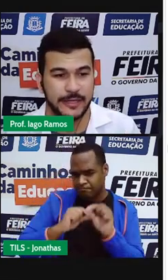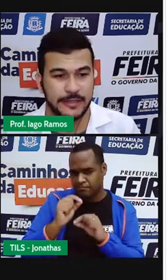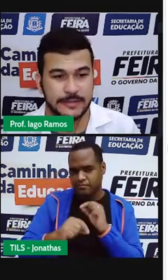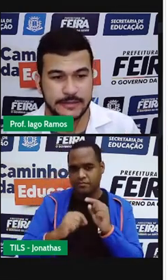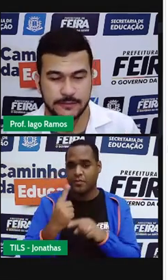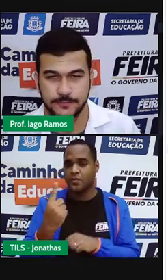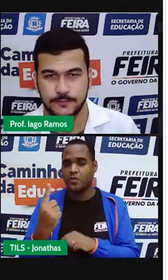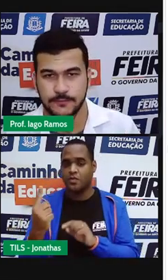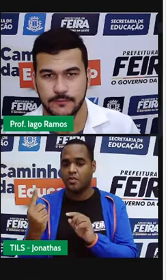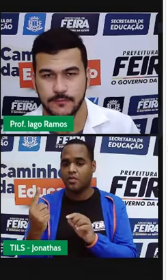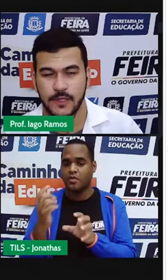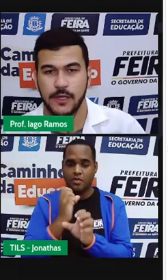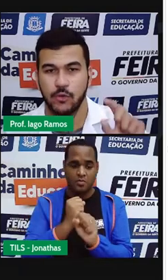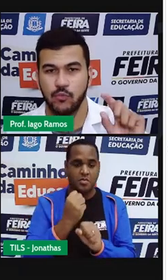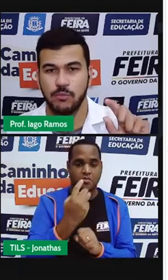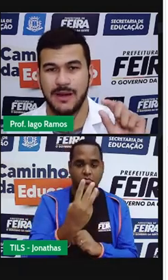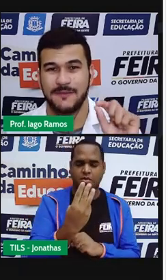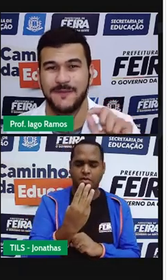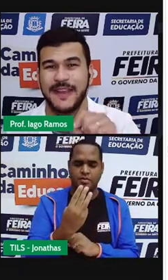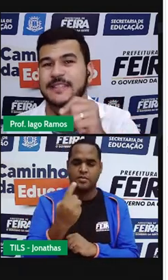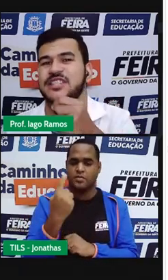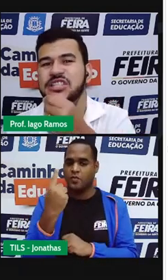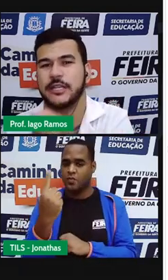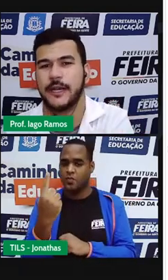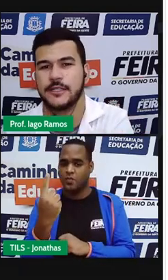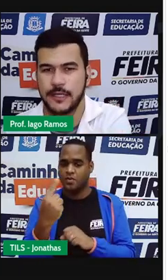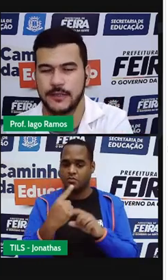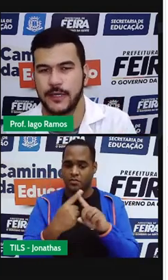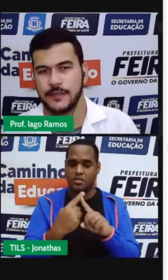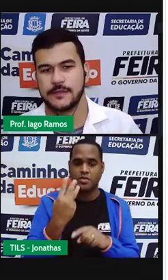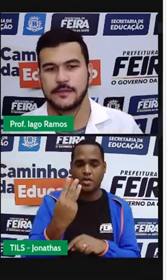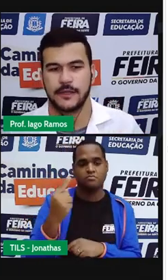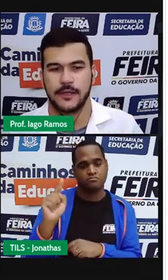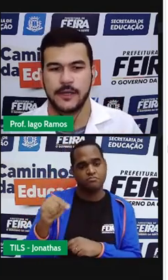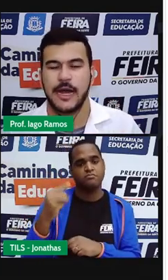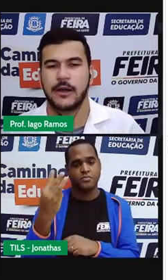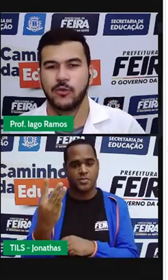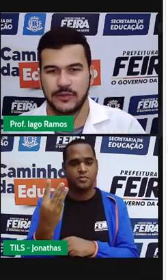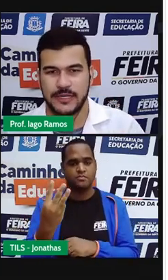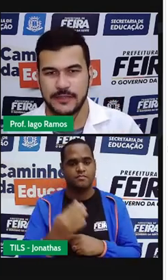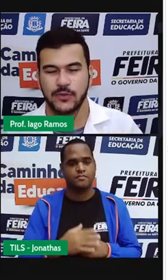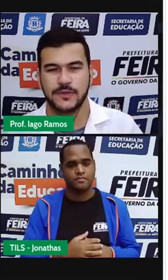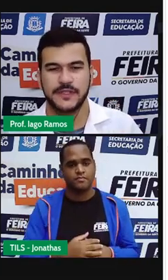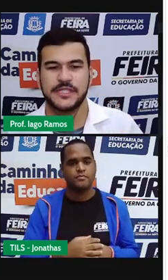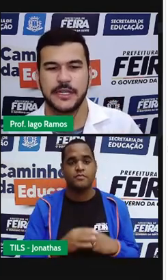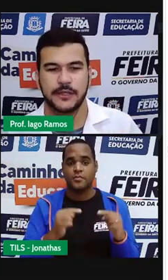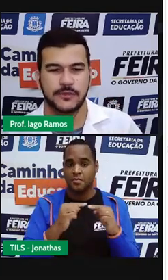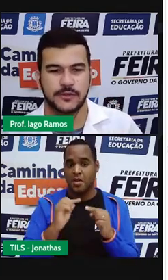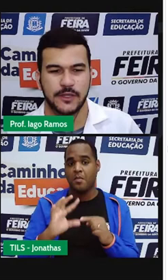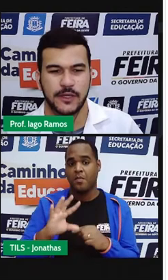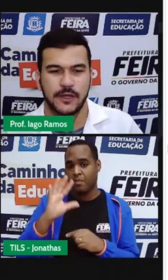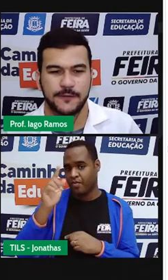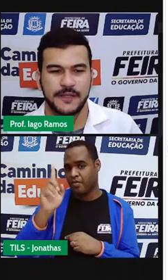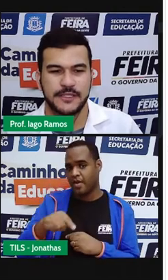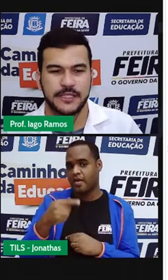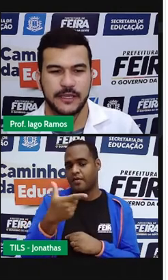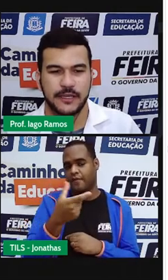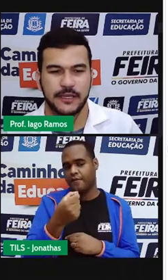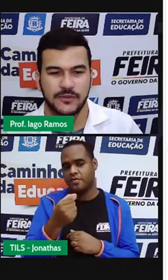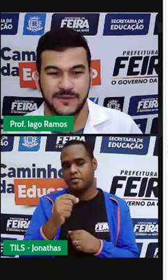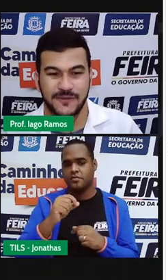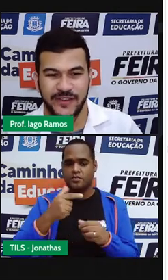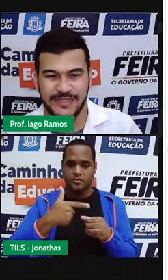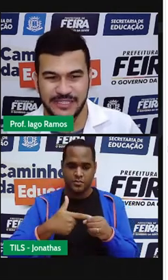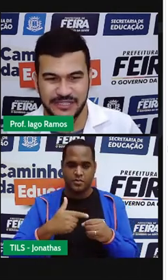um para três? Uma vezes três dá três. Acontece com os 20 litros. 20